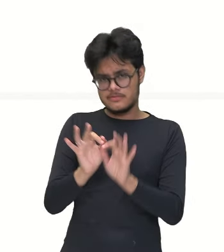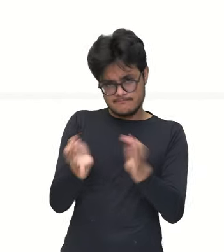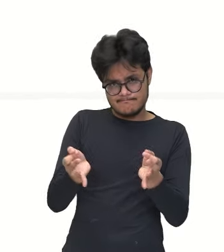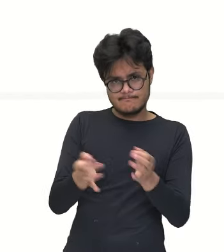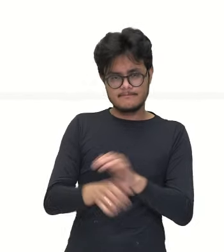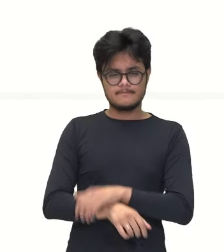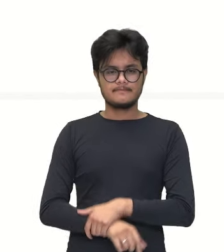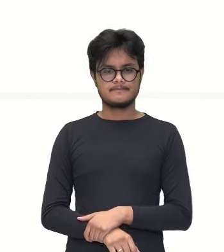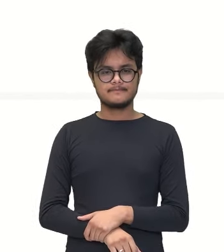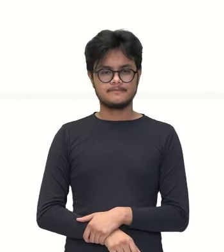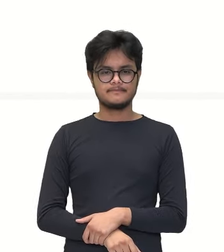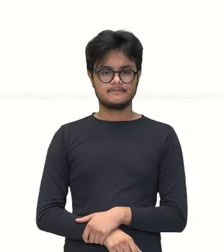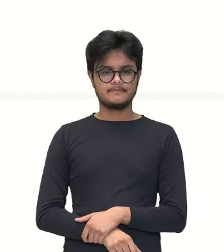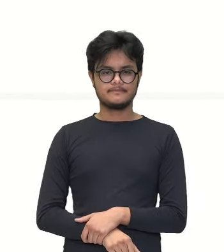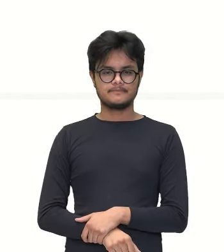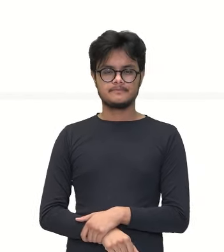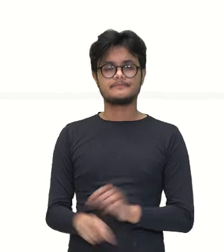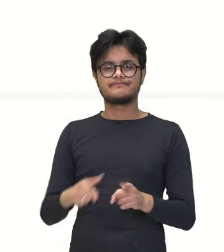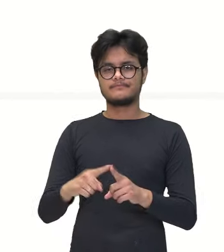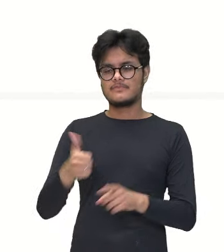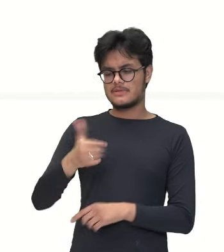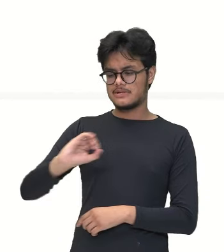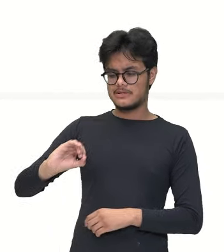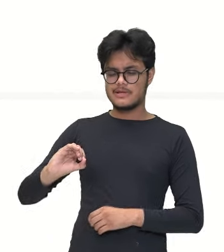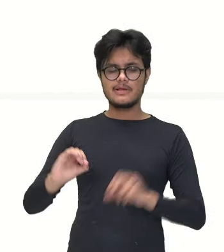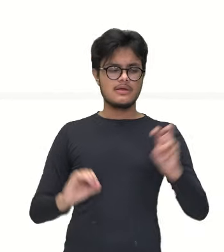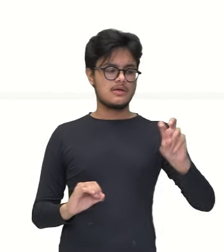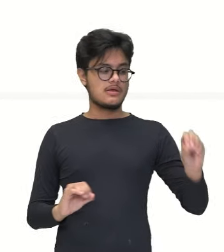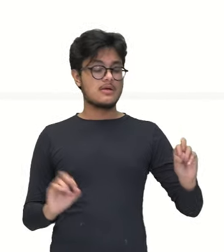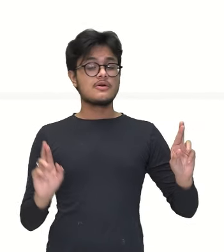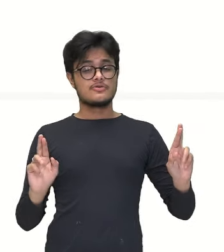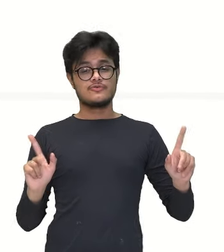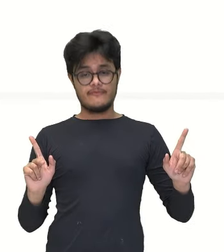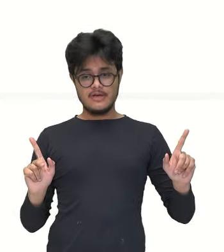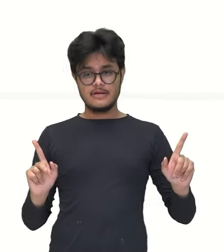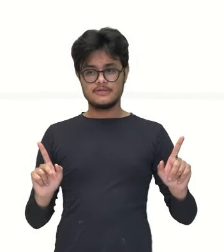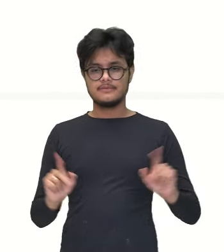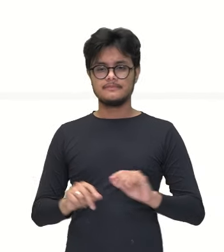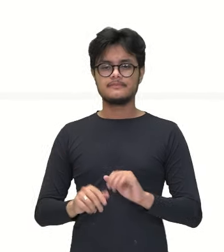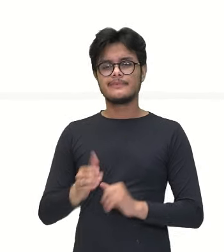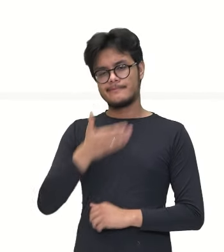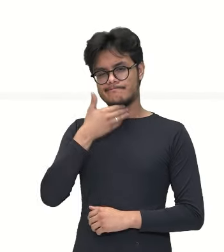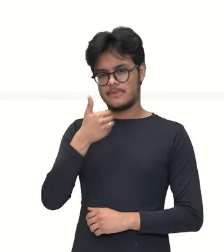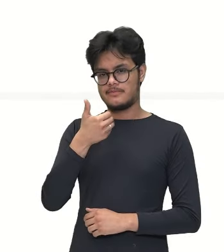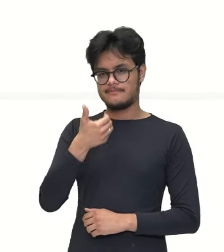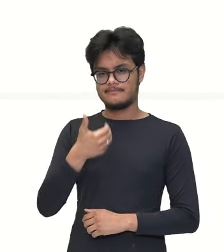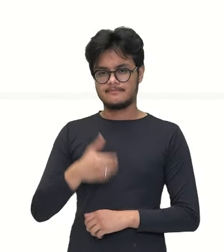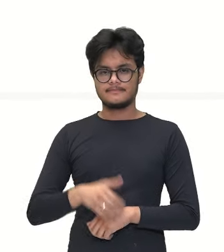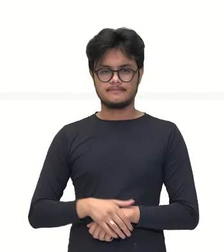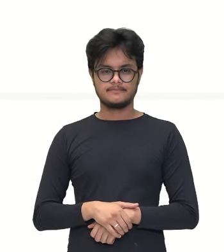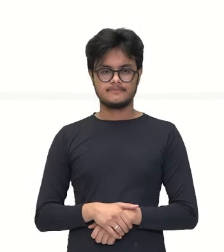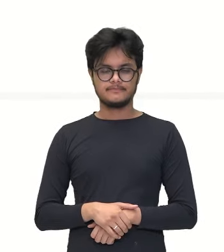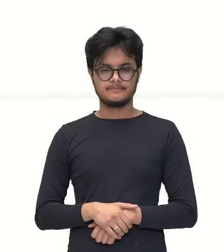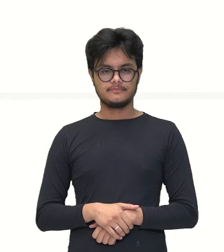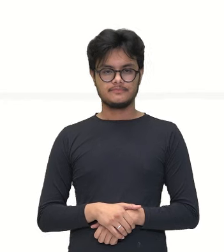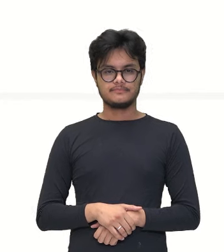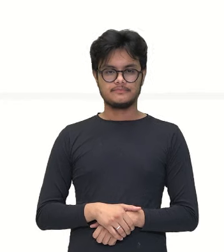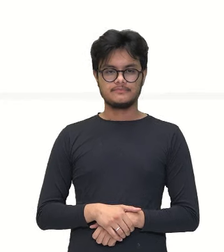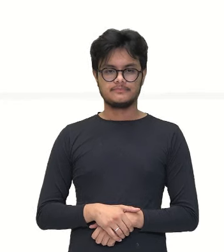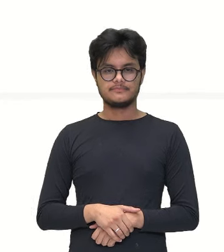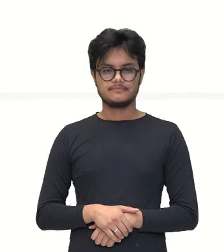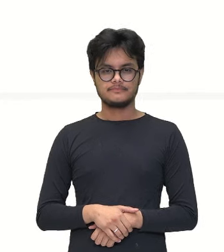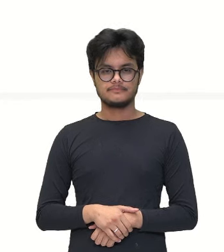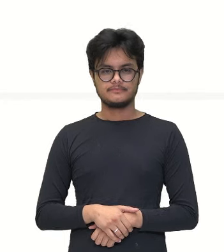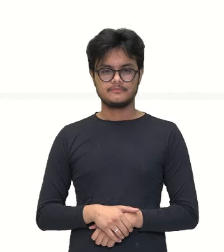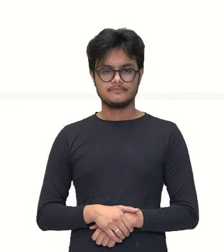Porque o número 100 é um número menor que 500, então, vai ser uma conta com números menores, né? Então, você pode ter essas duas opções para